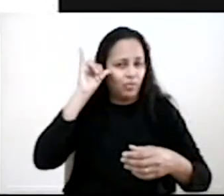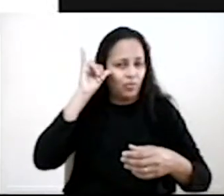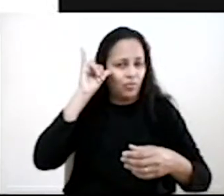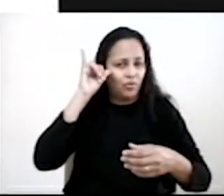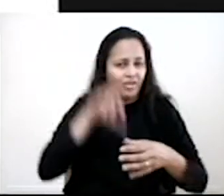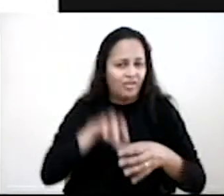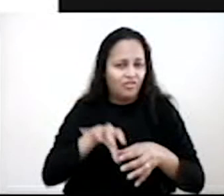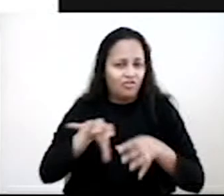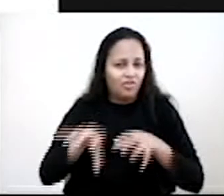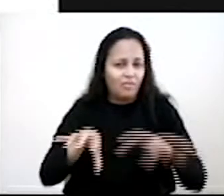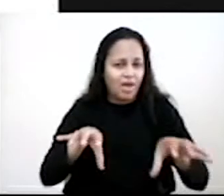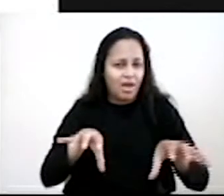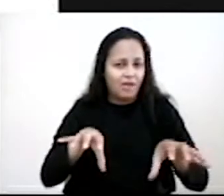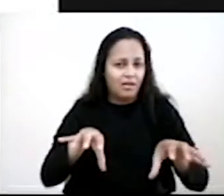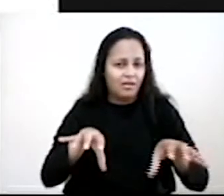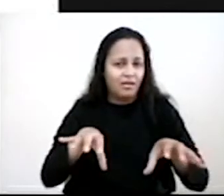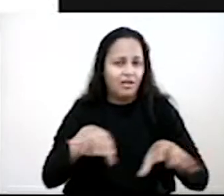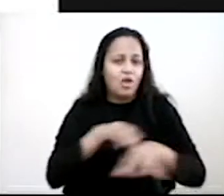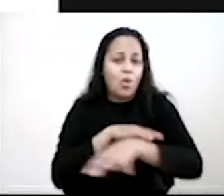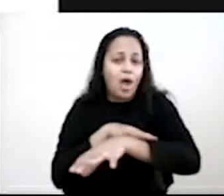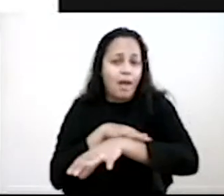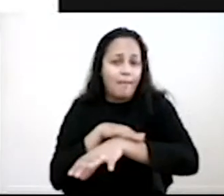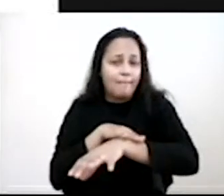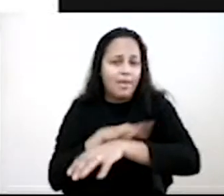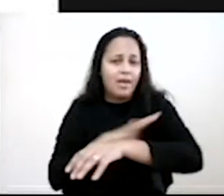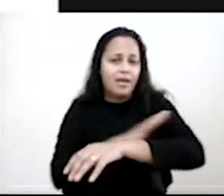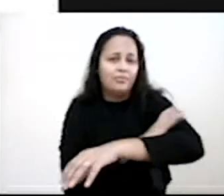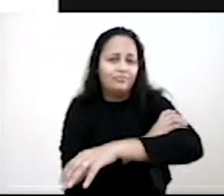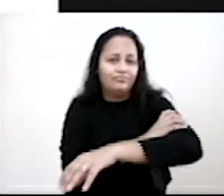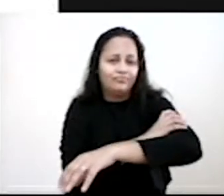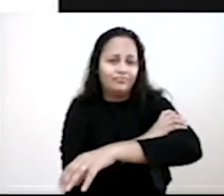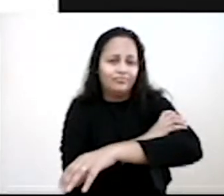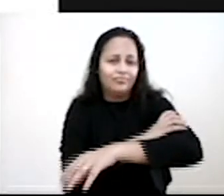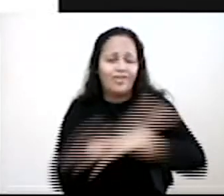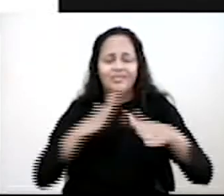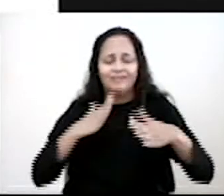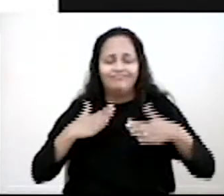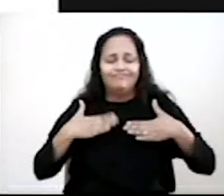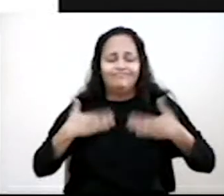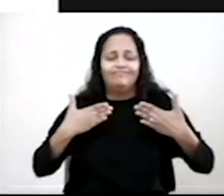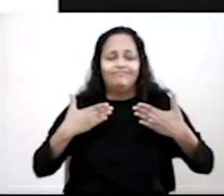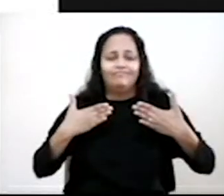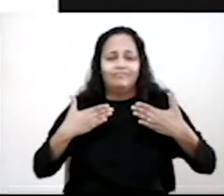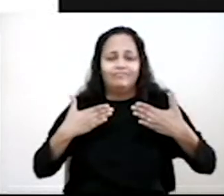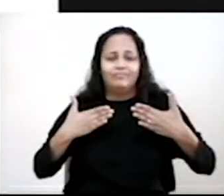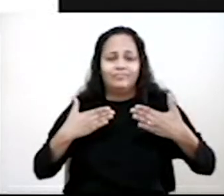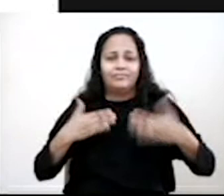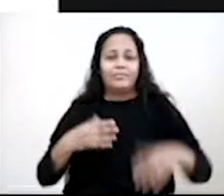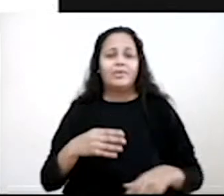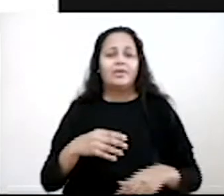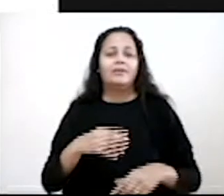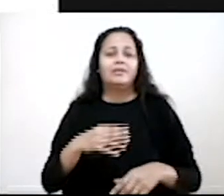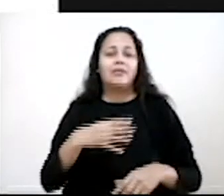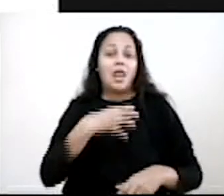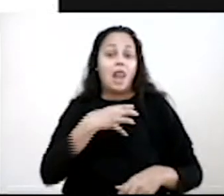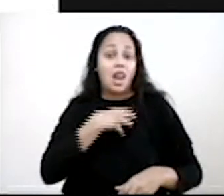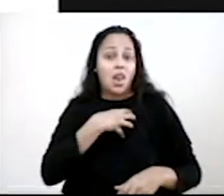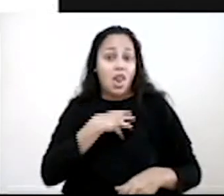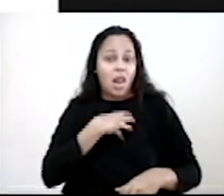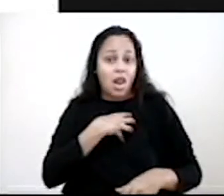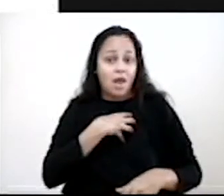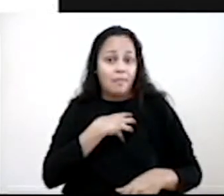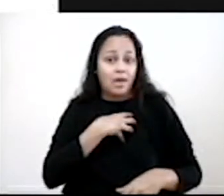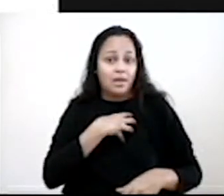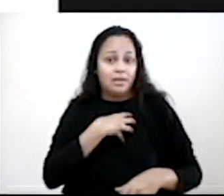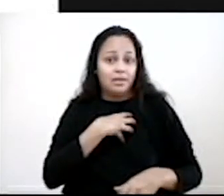a pele do músculo do boi. Incomoda. É justamente para chocar. Olha, na Bahia, pequenos e